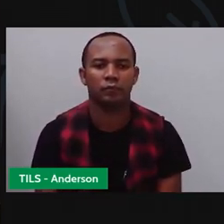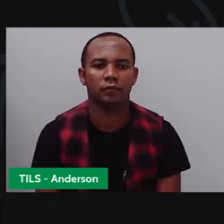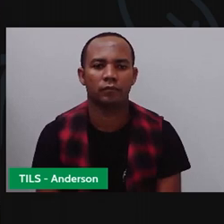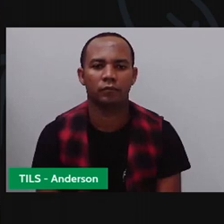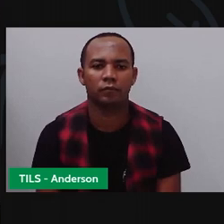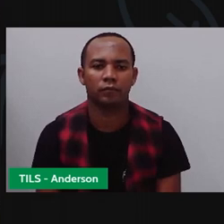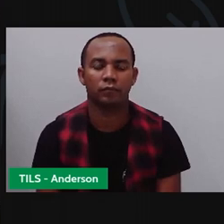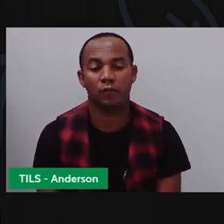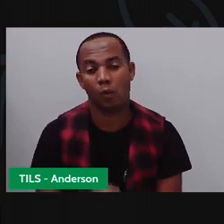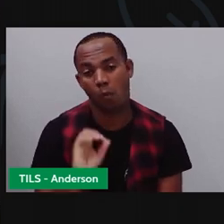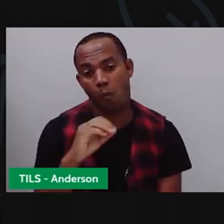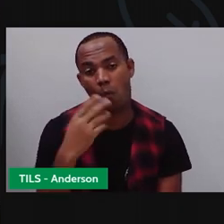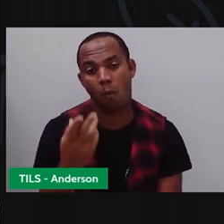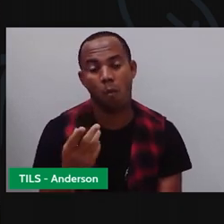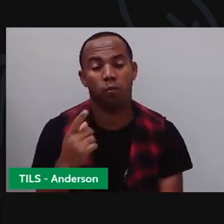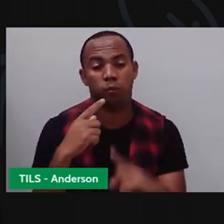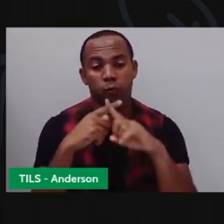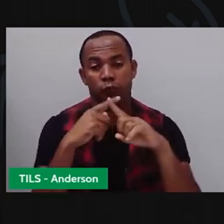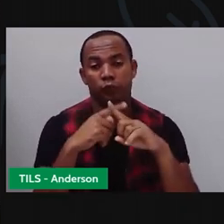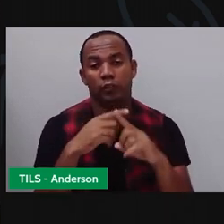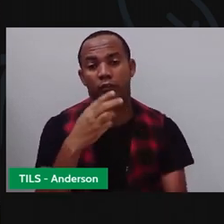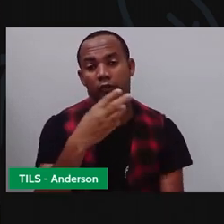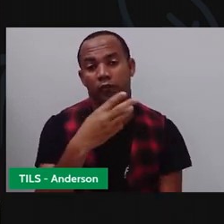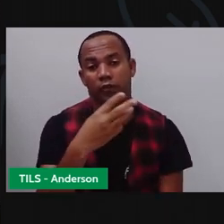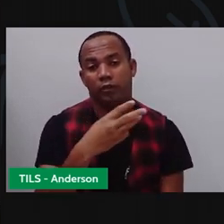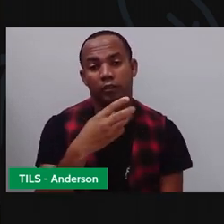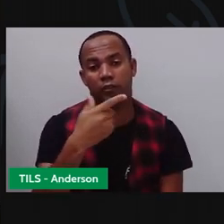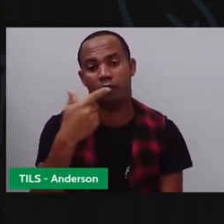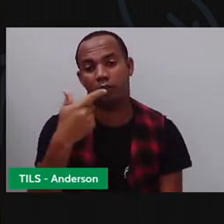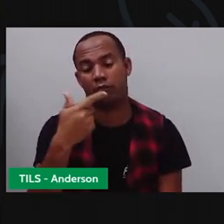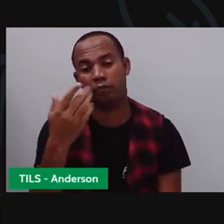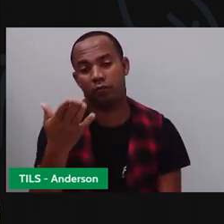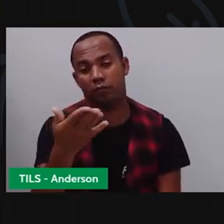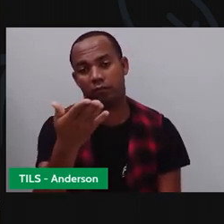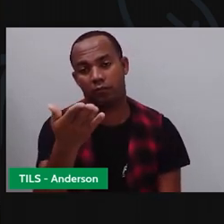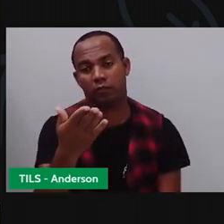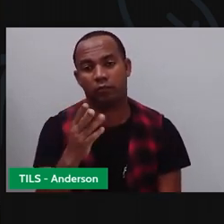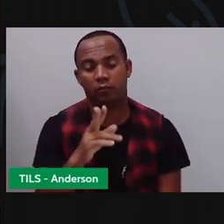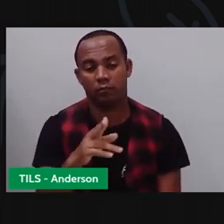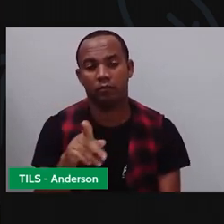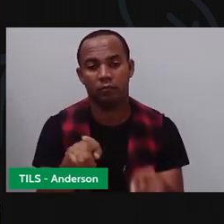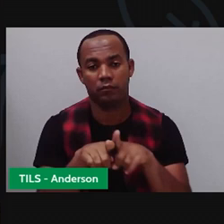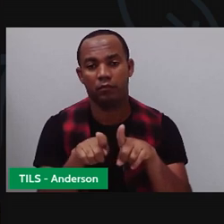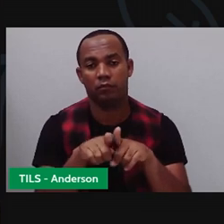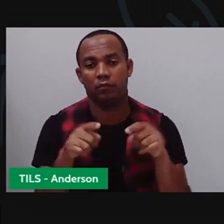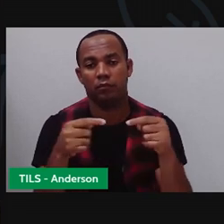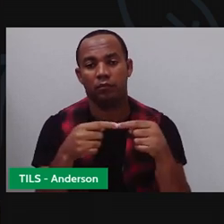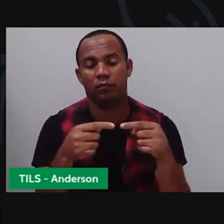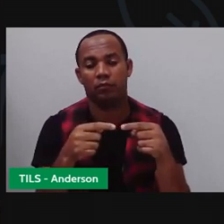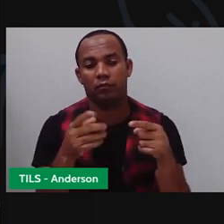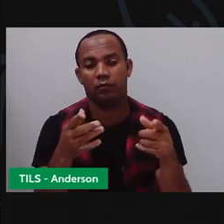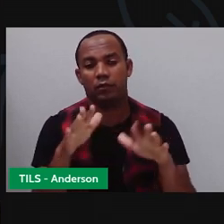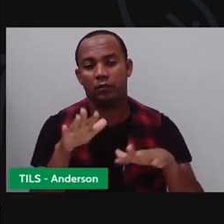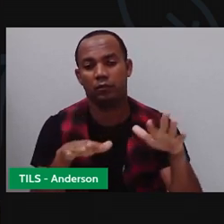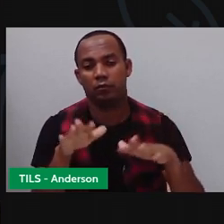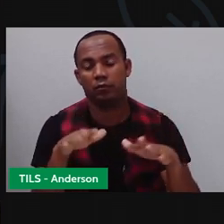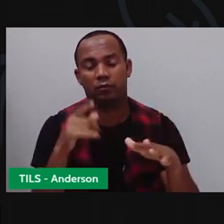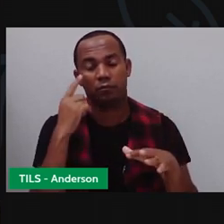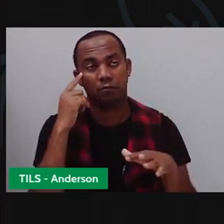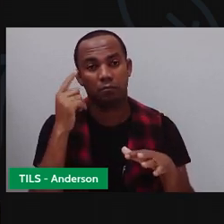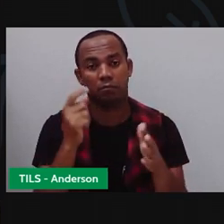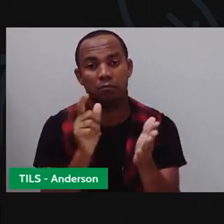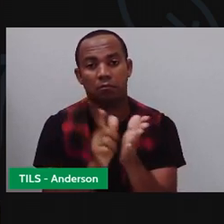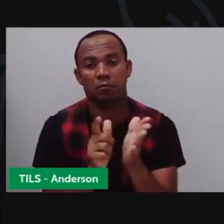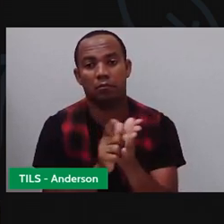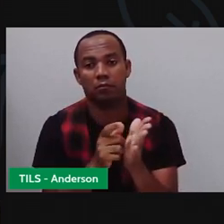utilizar a multiplicação. Posso utilizar das duas maneiras. Não posso? Pronto. E quando eu tô com dúvida, basta pegar um